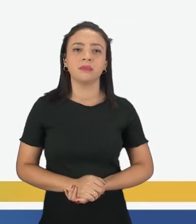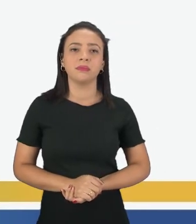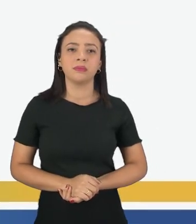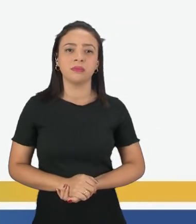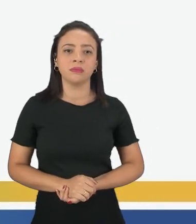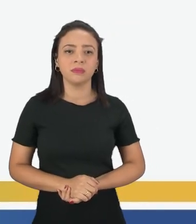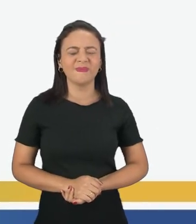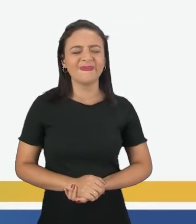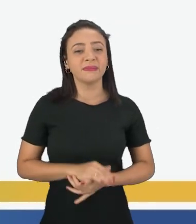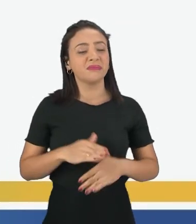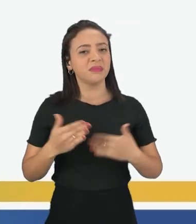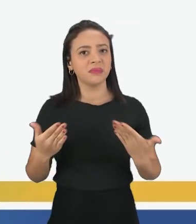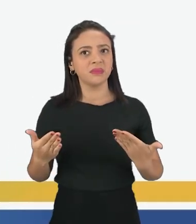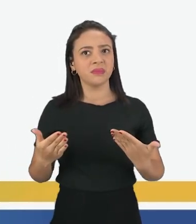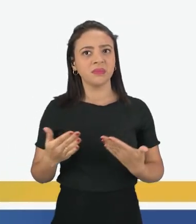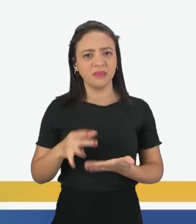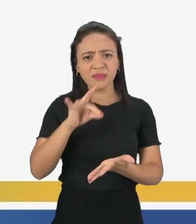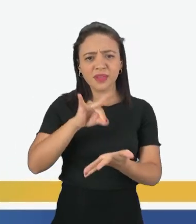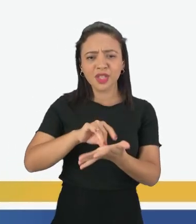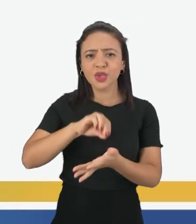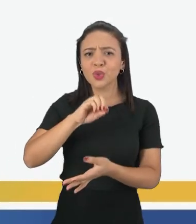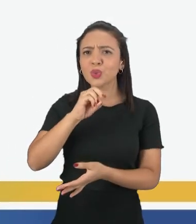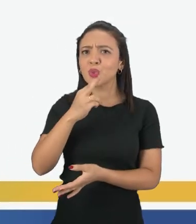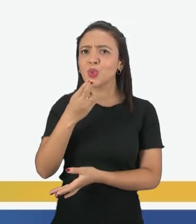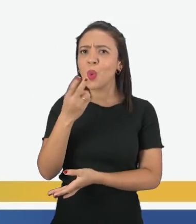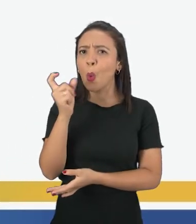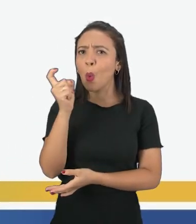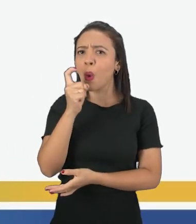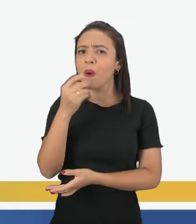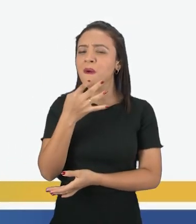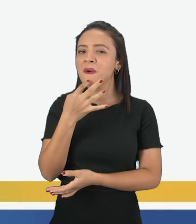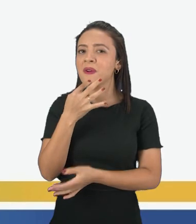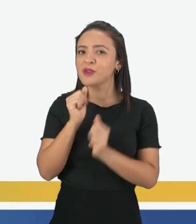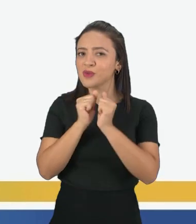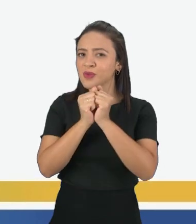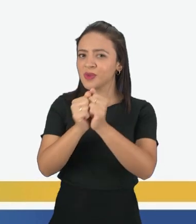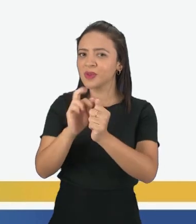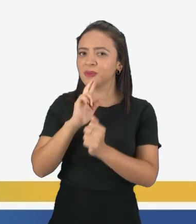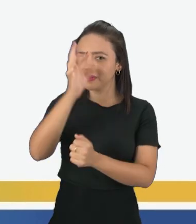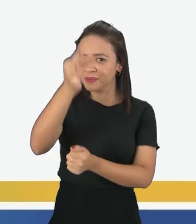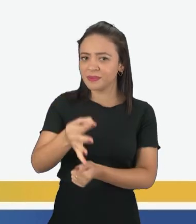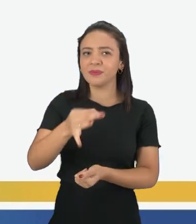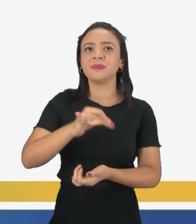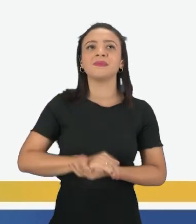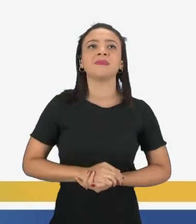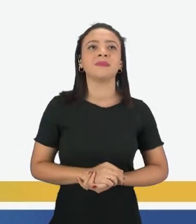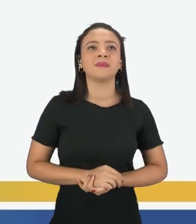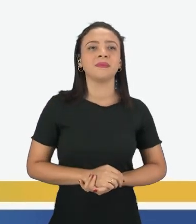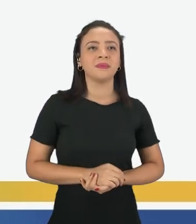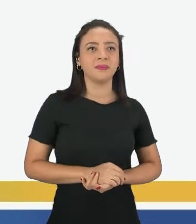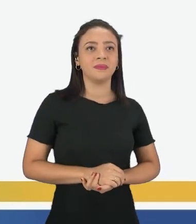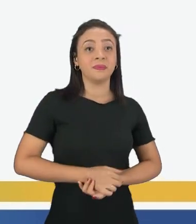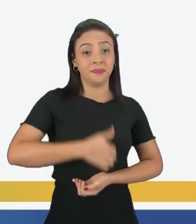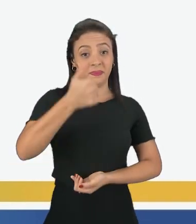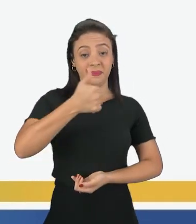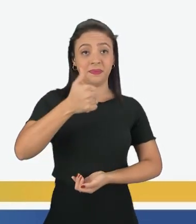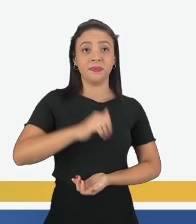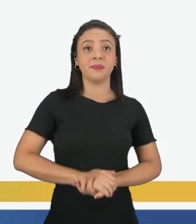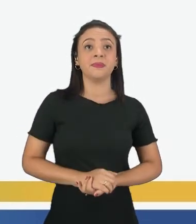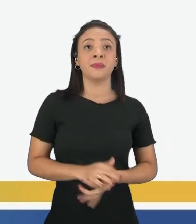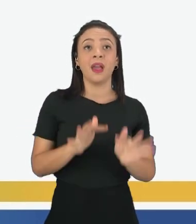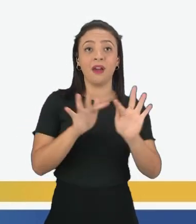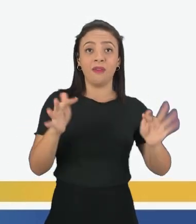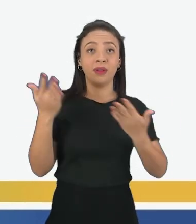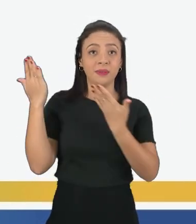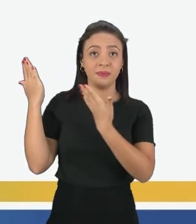E aí pessoal, verdadeira ou falsa? Vamos ver a resposta juntos então? Então vamos lá. Na primeira, as